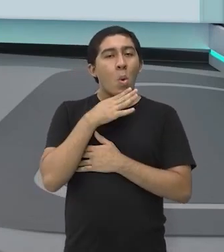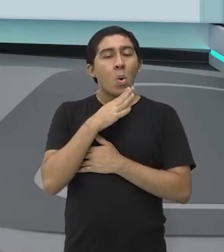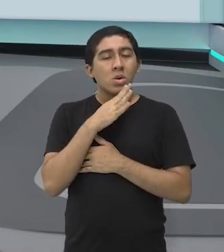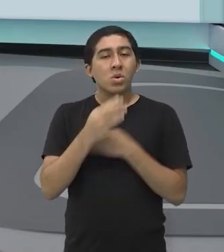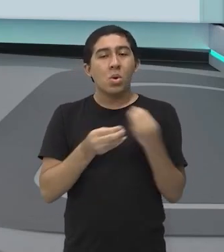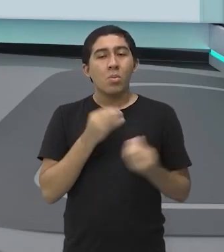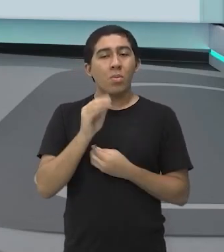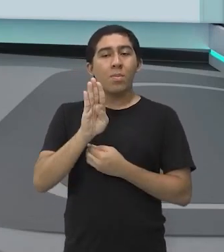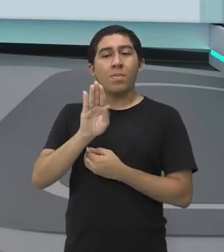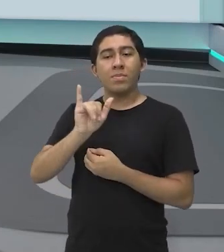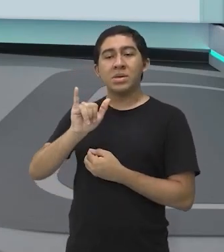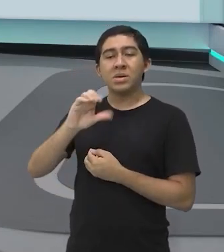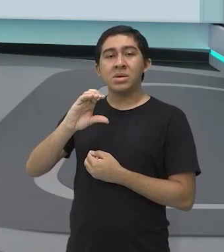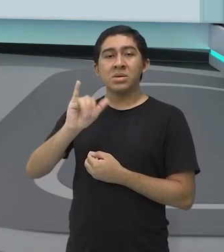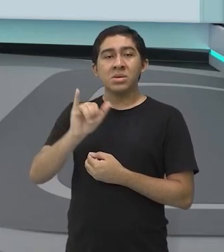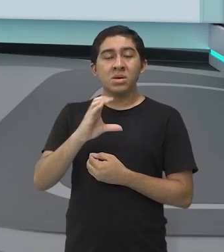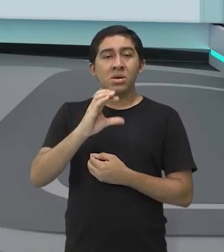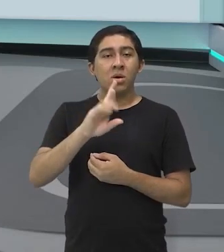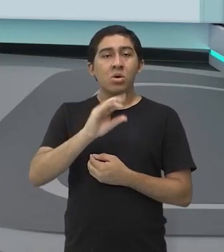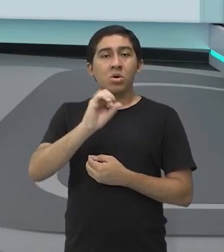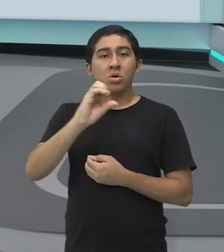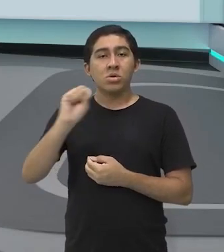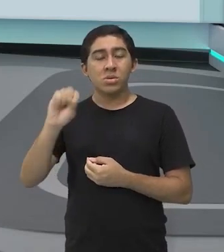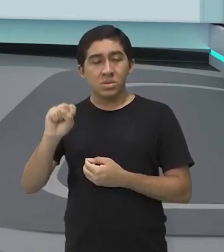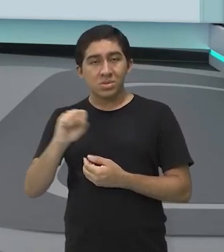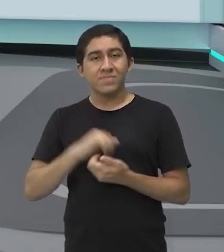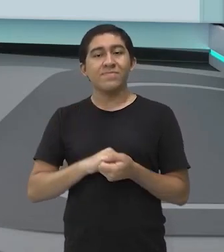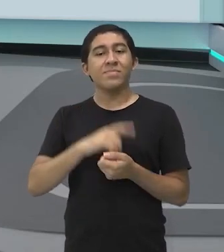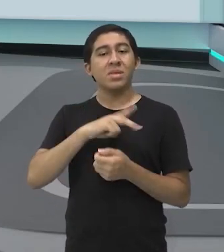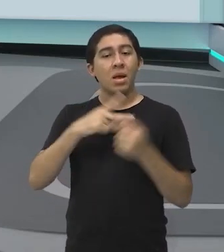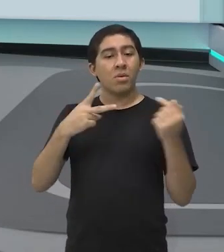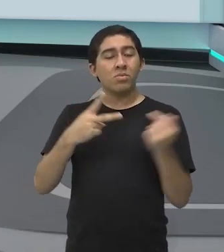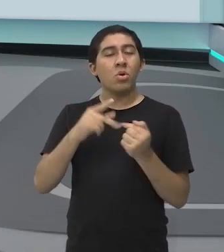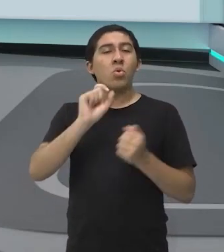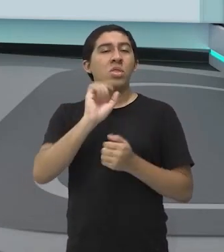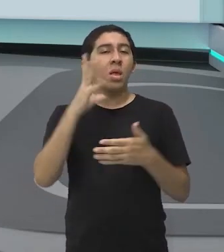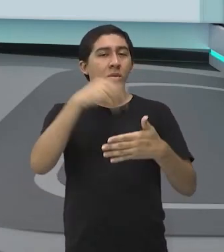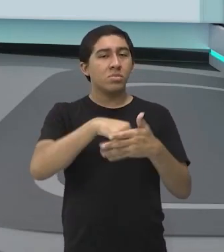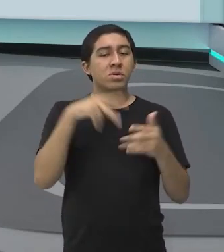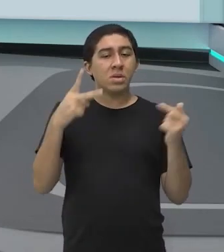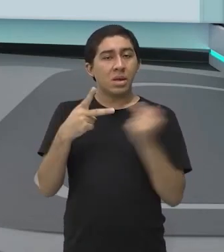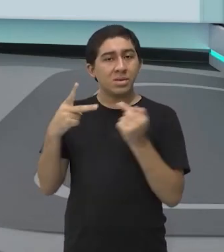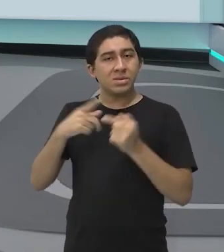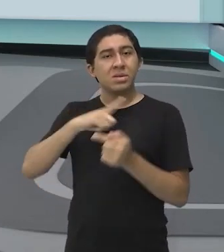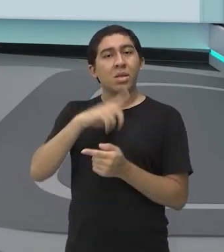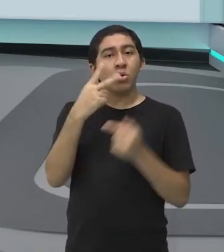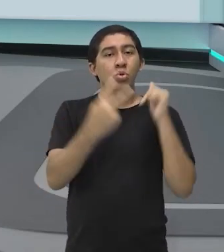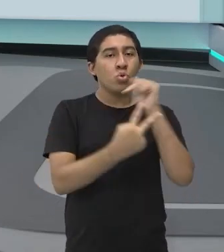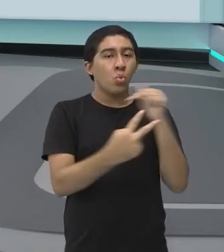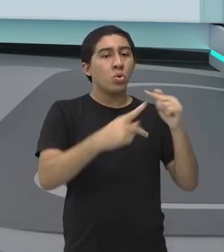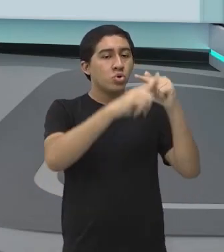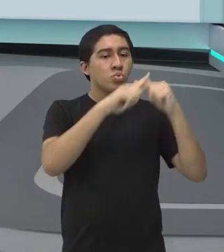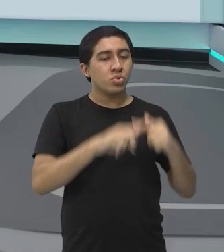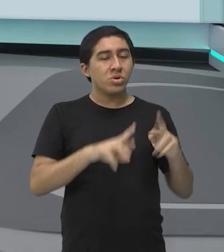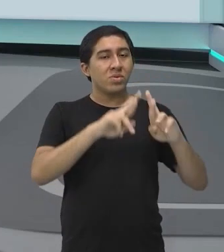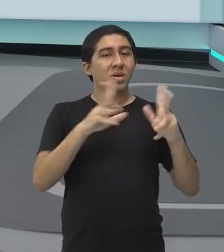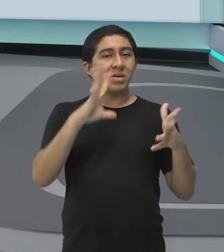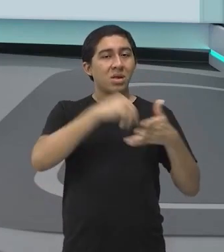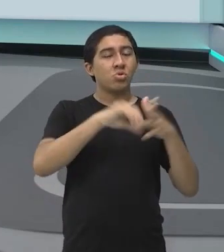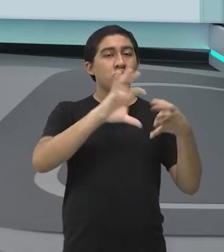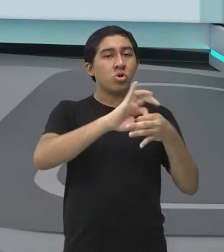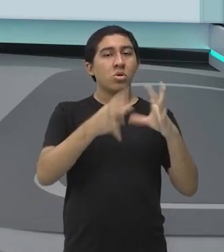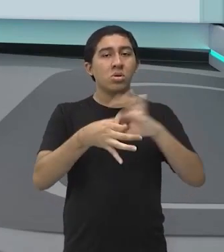Bicicross. E atualmente há duas diferentes disputas da BMX nos Jogos Olímpicos que a gente vai conhecer